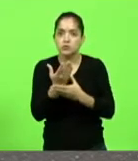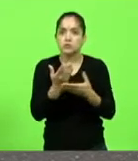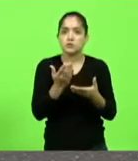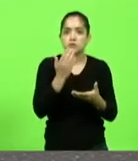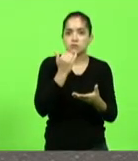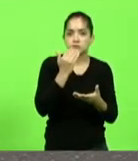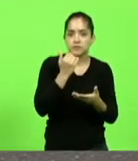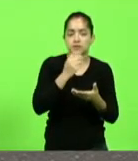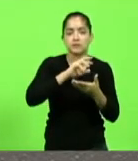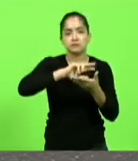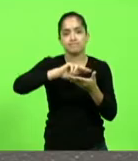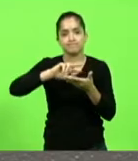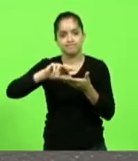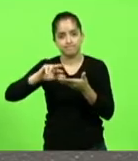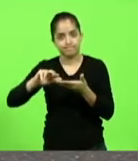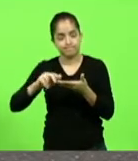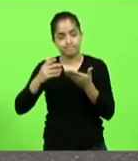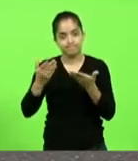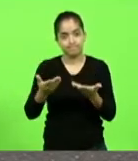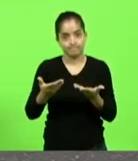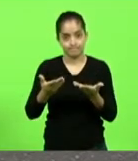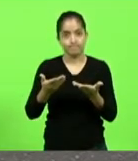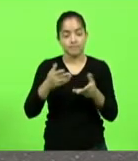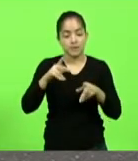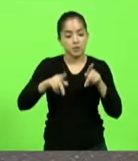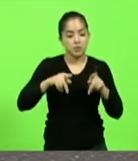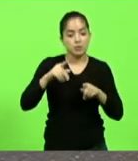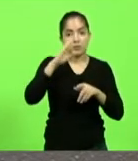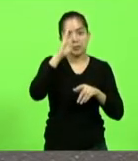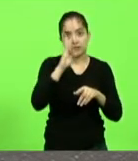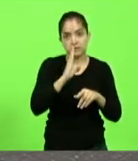dos catarinenses e brasileiros